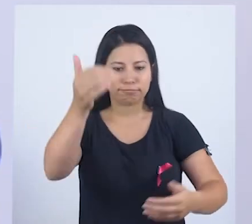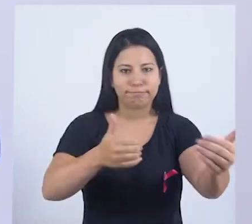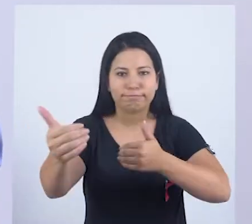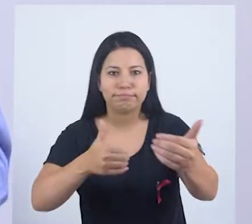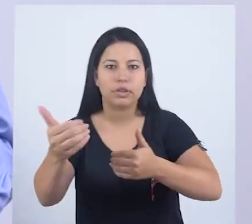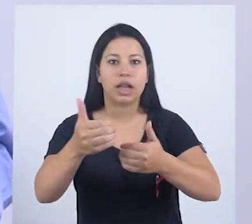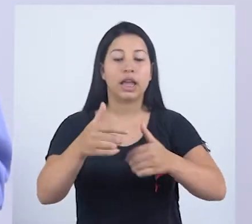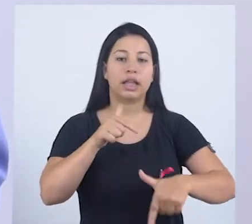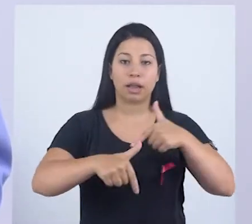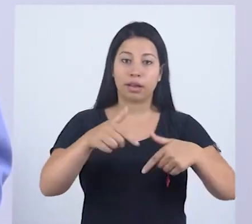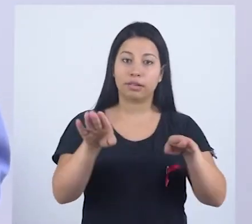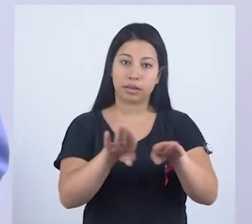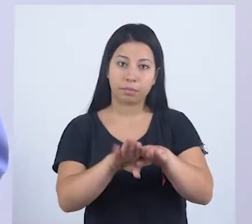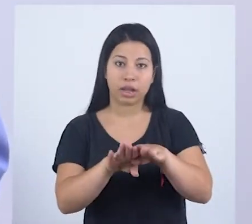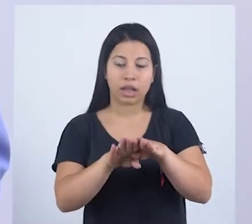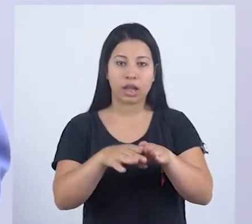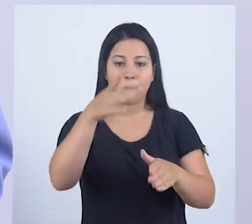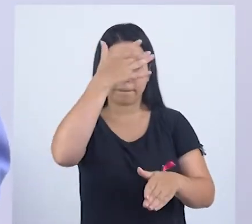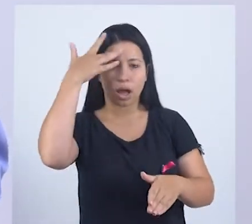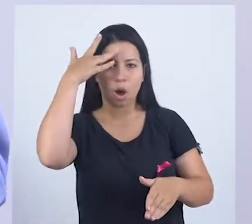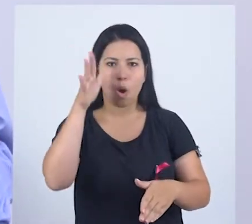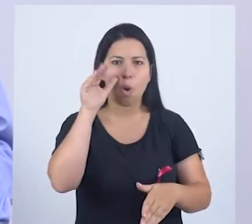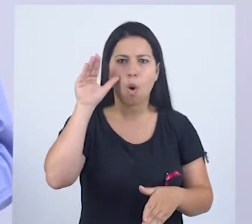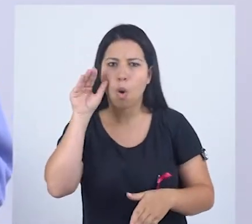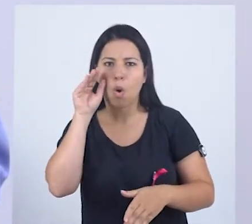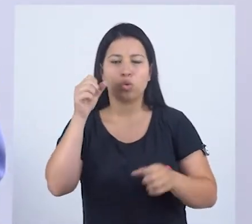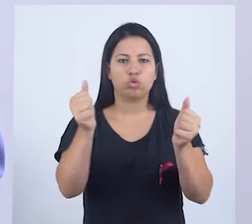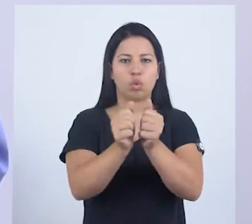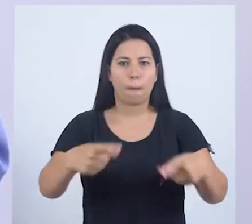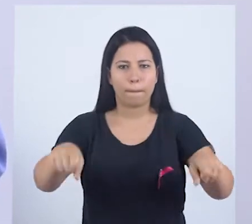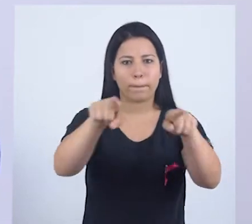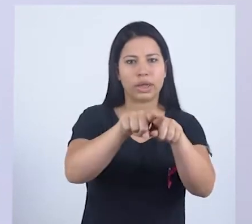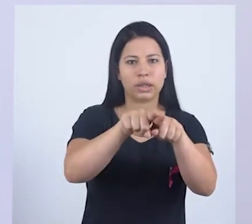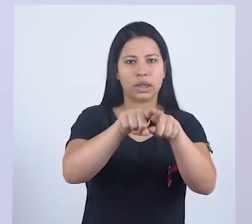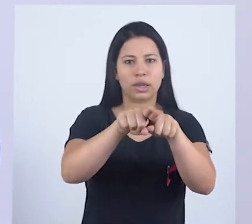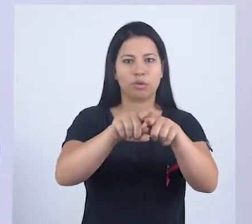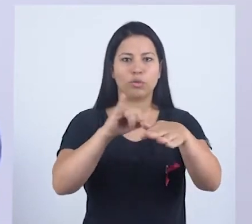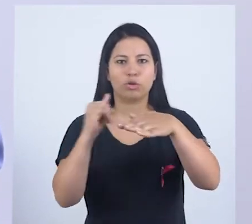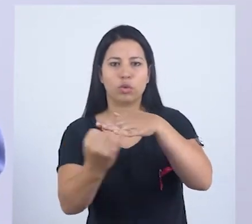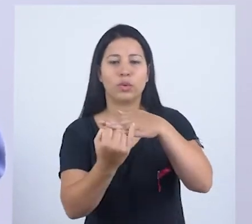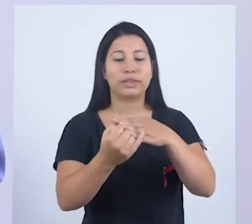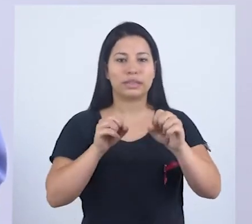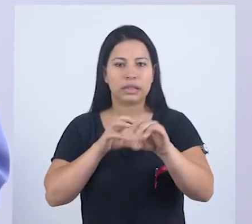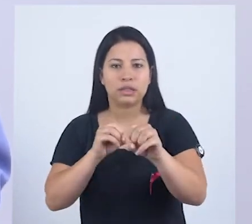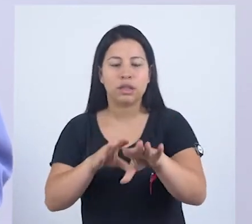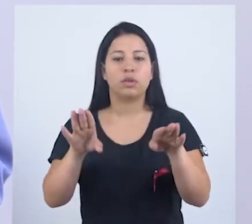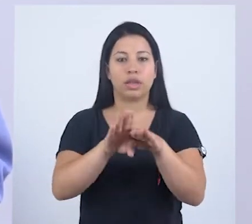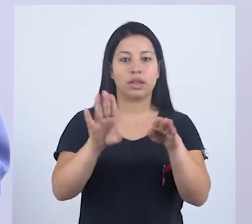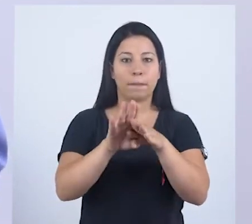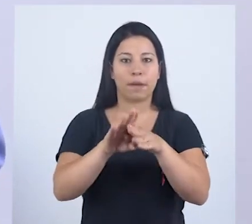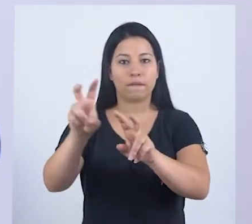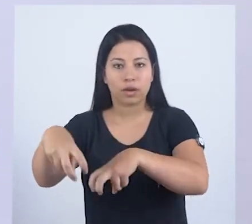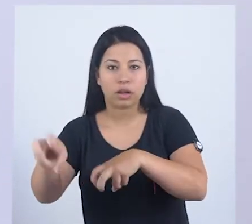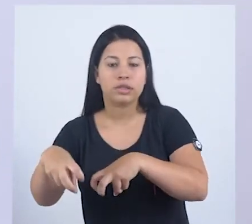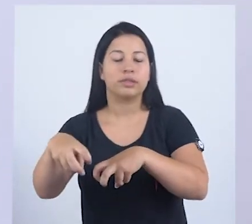empregos. Vamos incentivar o turismo histórico e rural, através de parcerias com as instituições de ensino e fazendas da